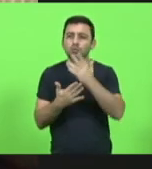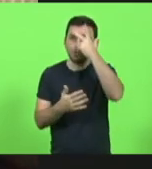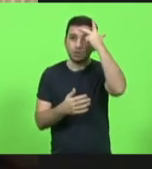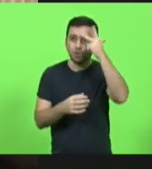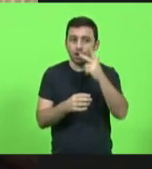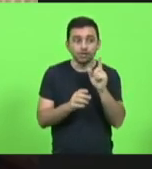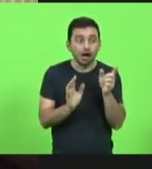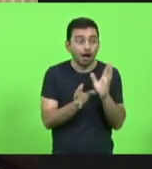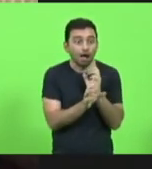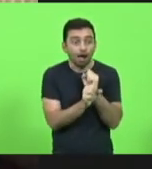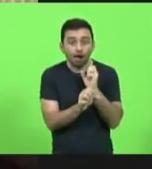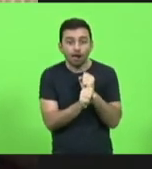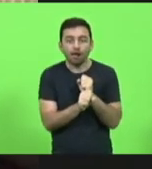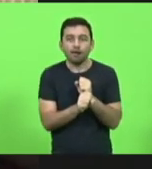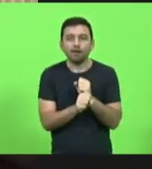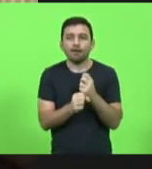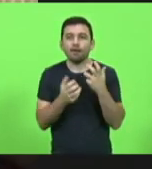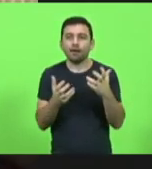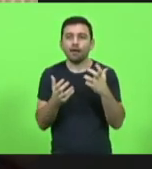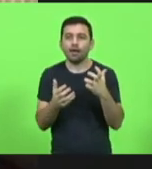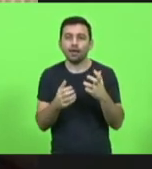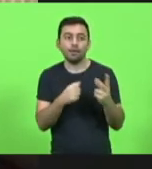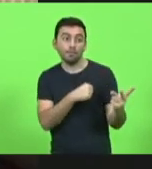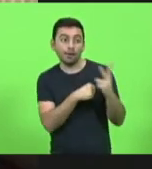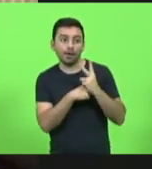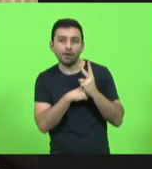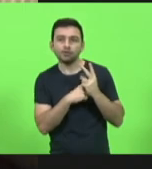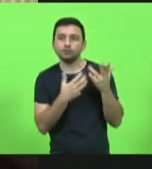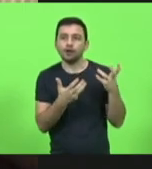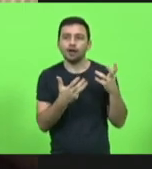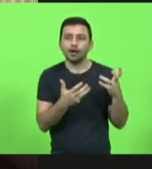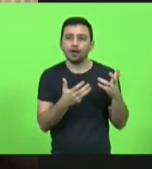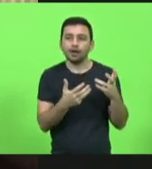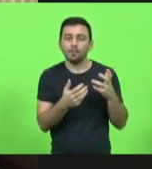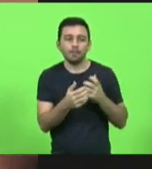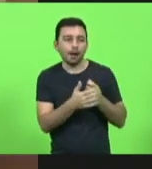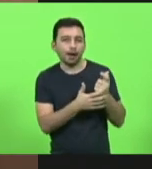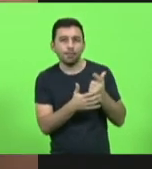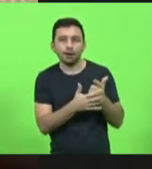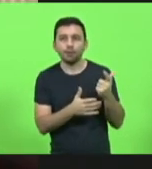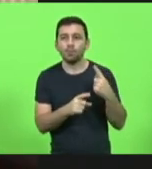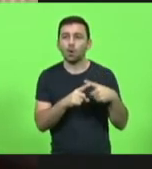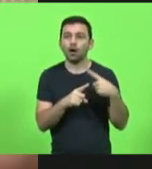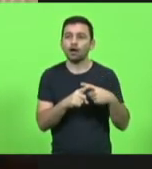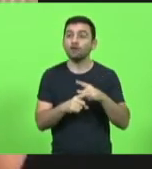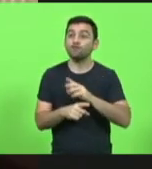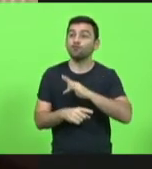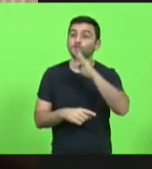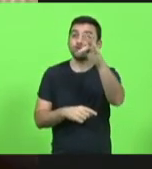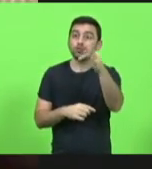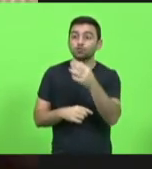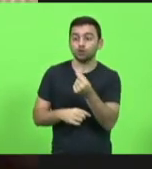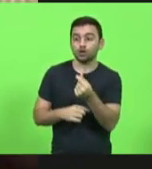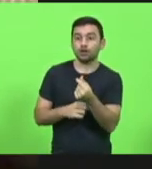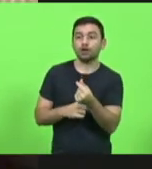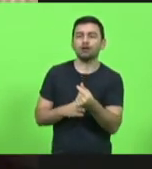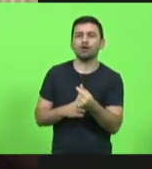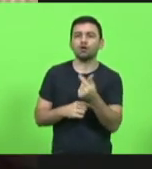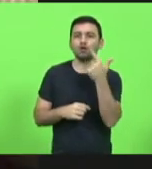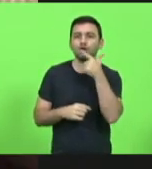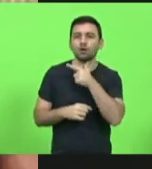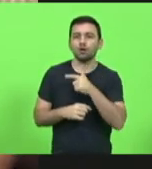Teve gente já querendo fazer um empréstimo para pagar a conta por conta da... Teve funcionário público, principalmente